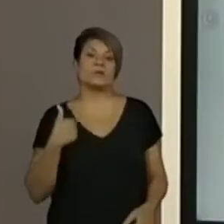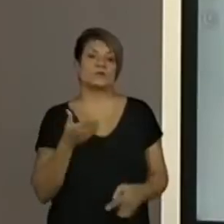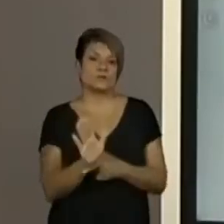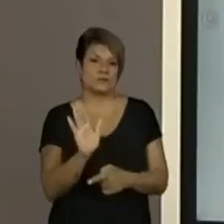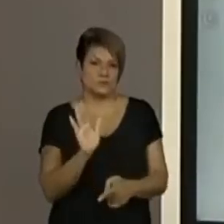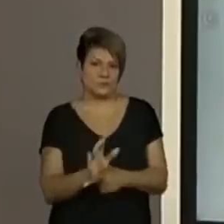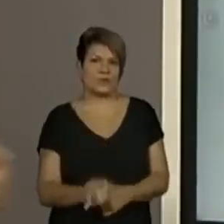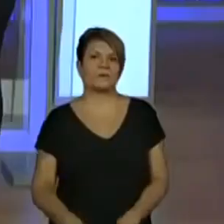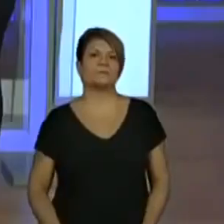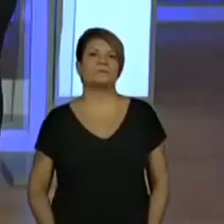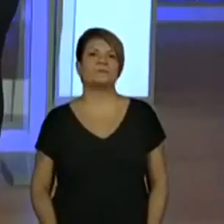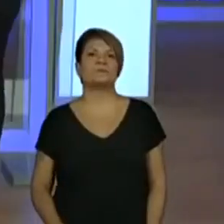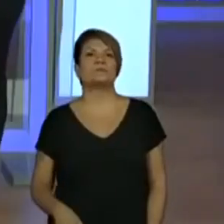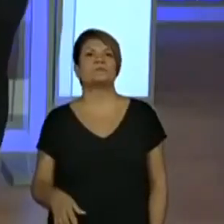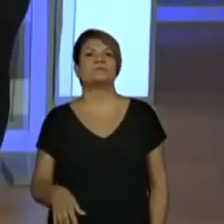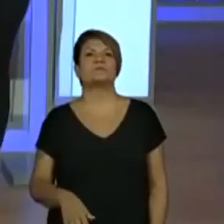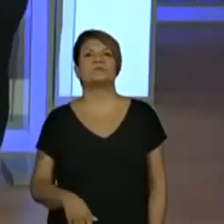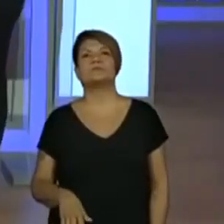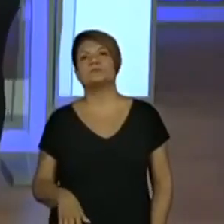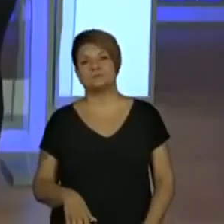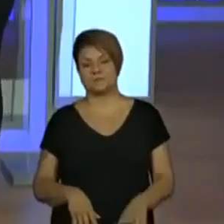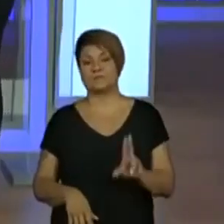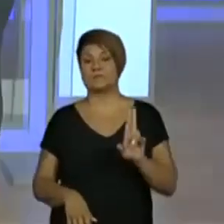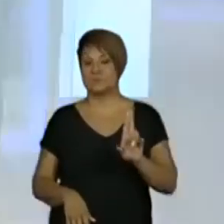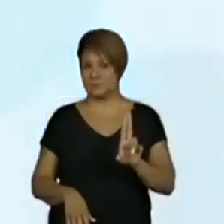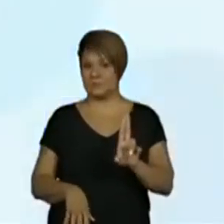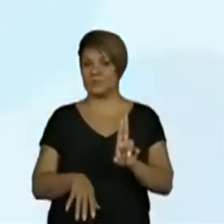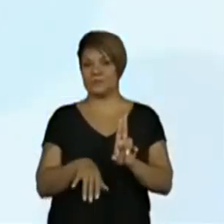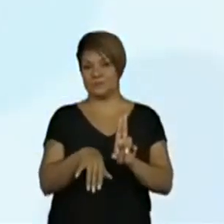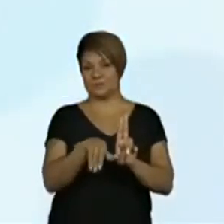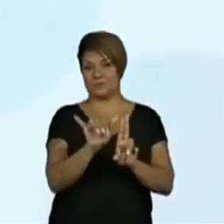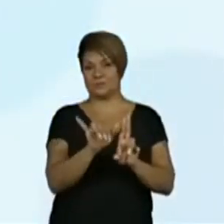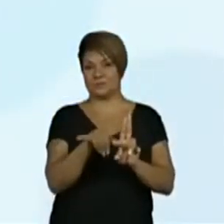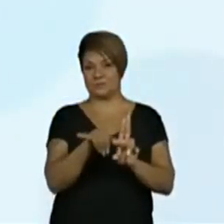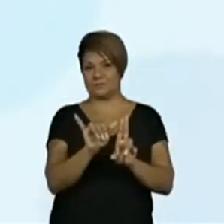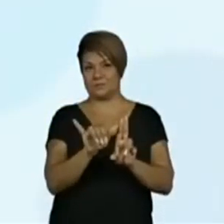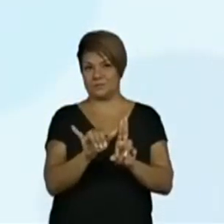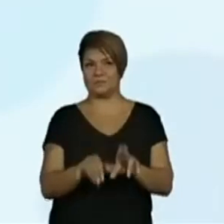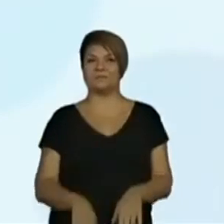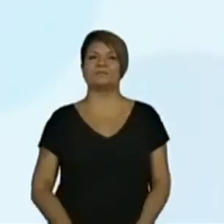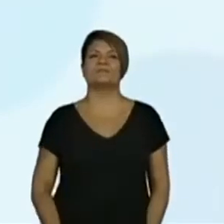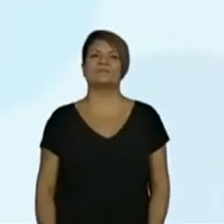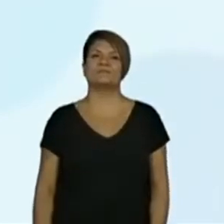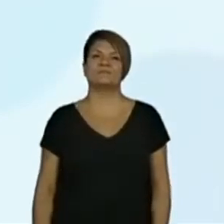Esse que eu vi, ele é com a letra Y. Olha lá, a gente usando o Y.